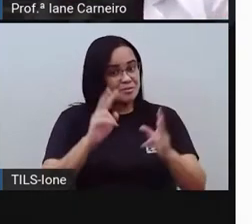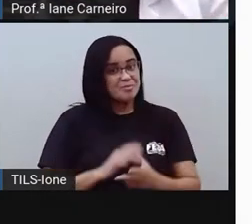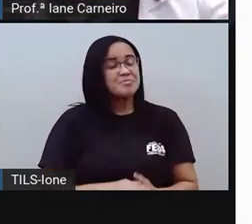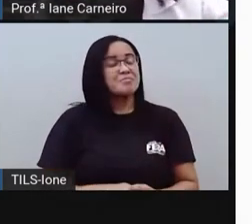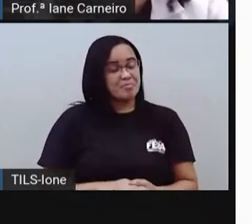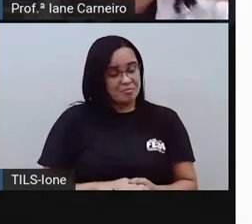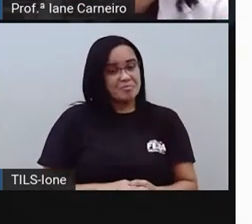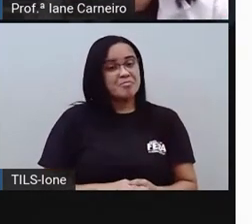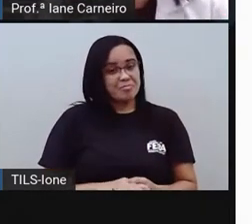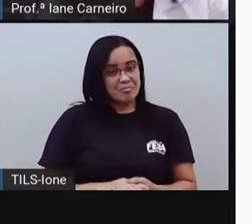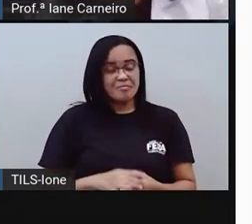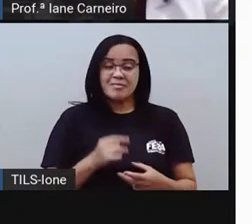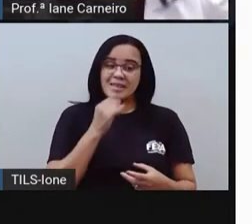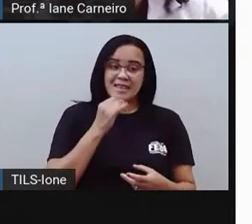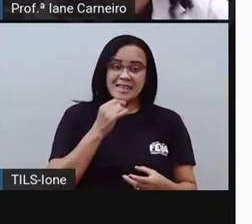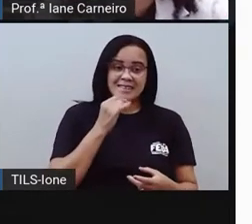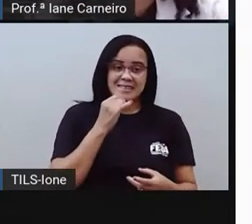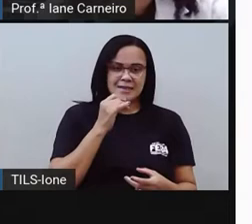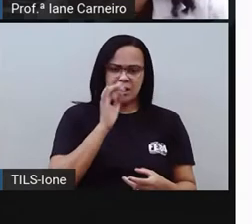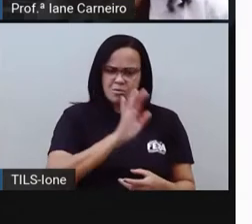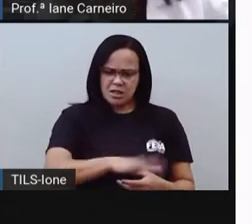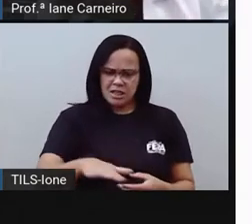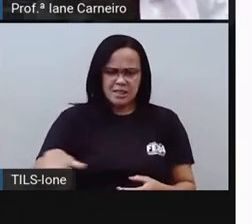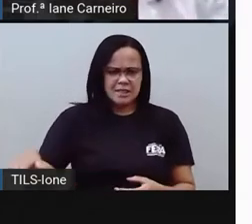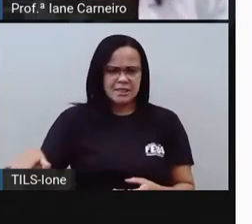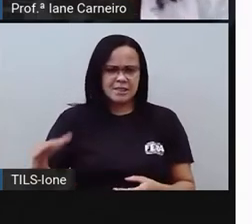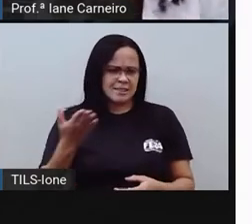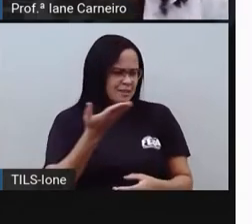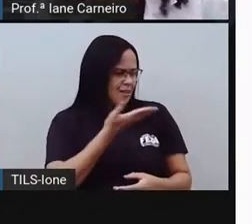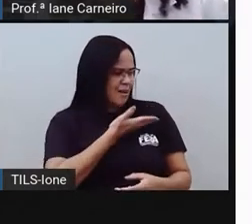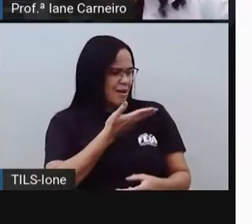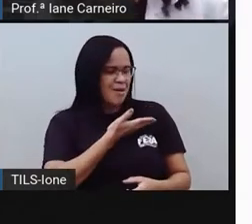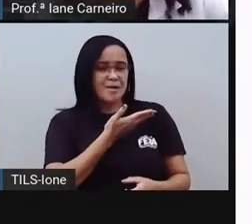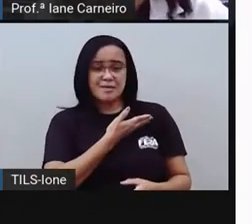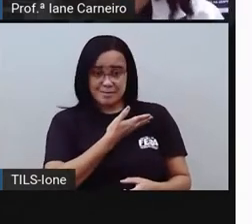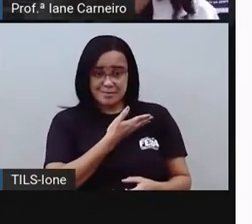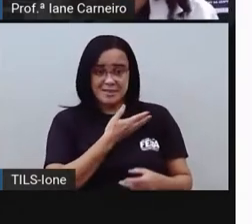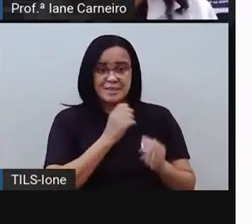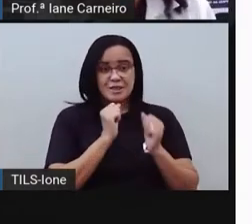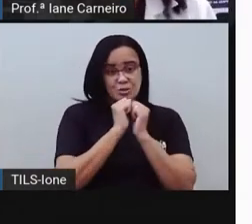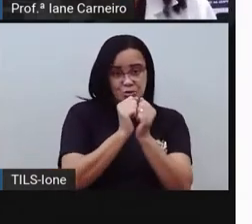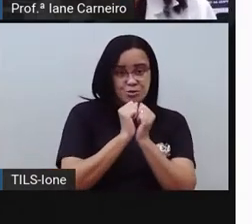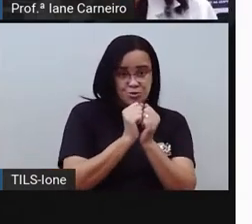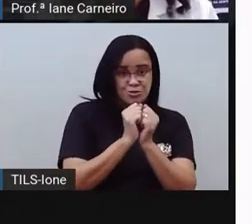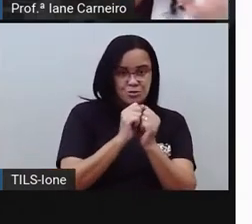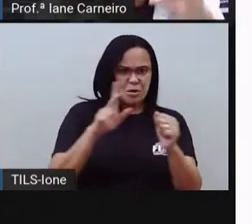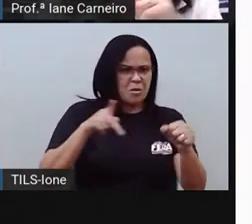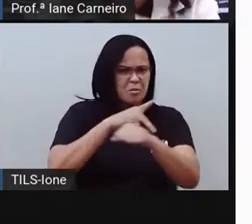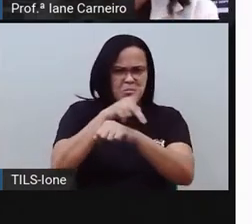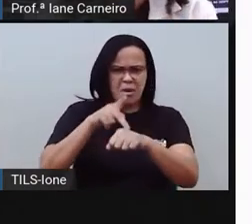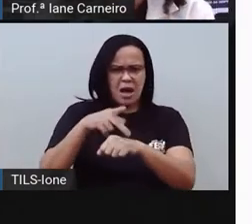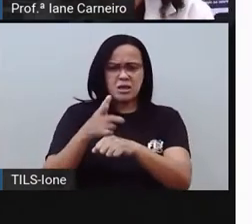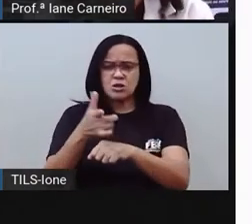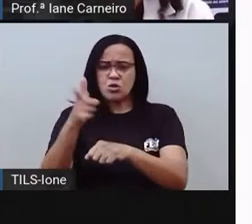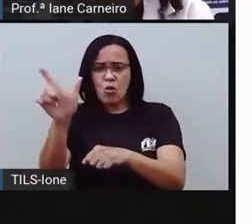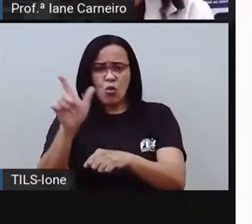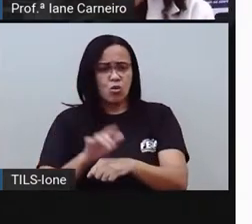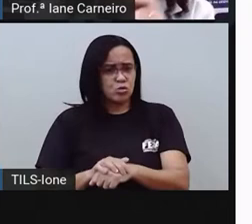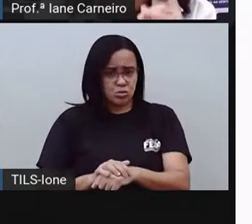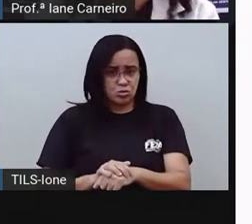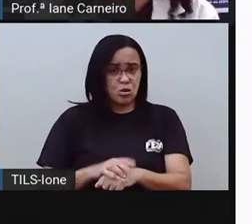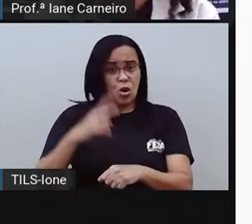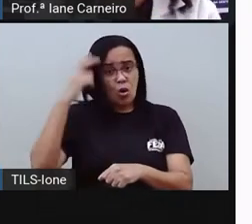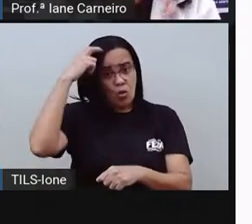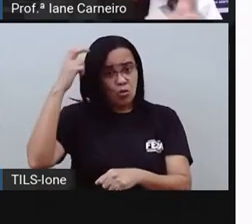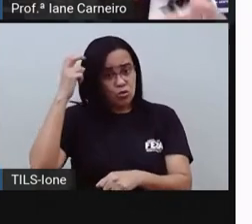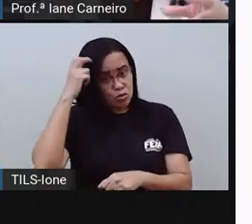Que veio de outra cidade. Que veio de outro país. Que tem uma religião diferente da nossa. A gente aprende muito, né? A